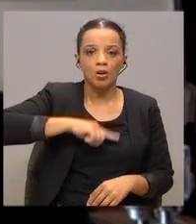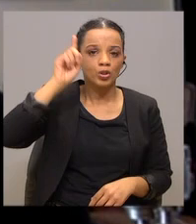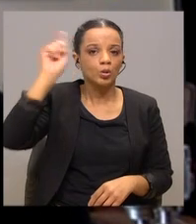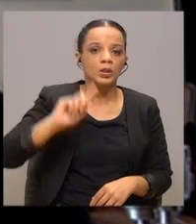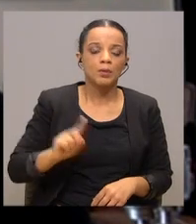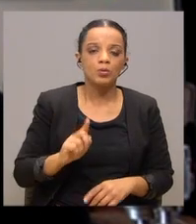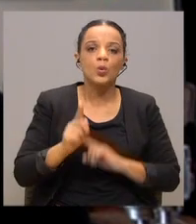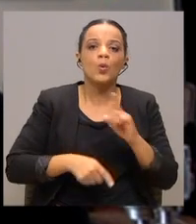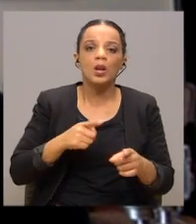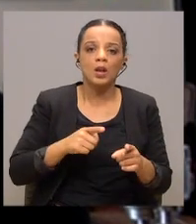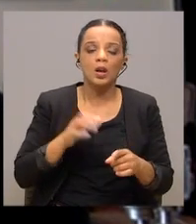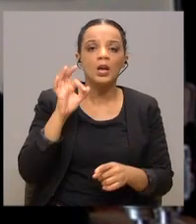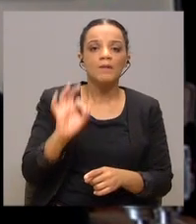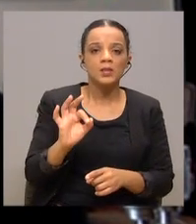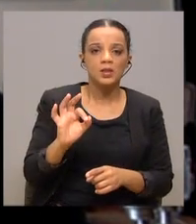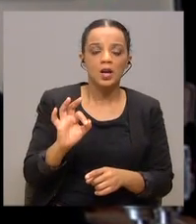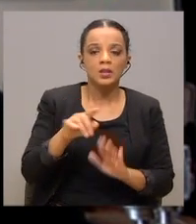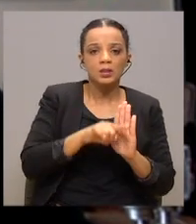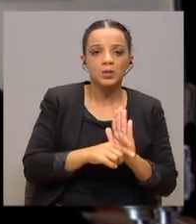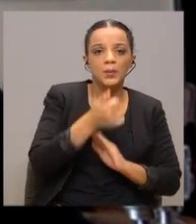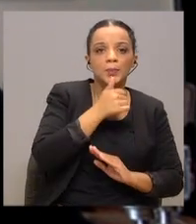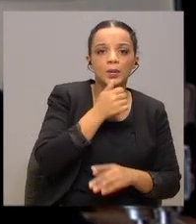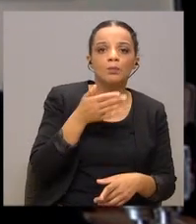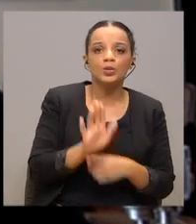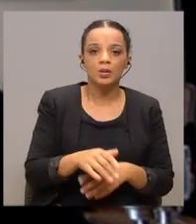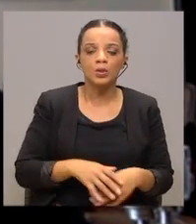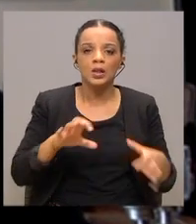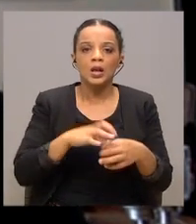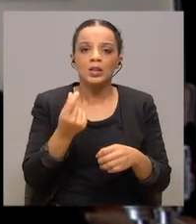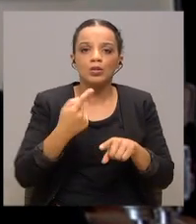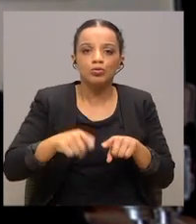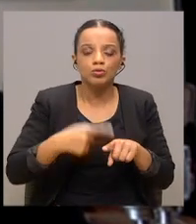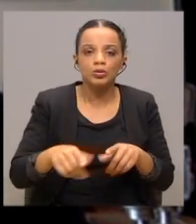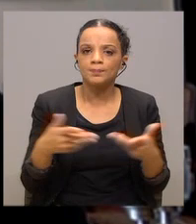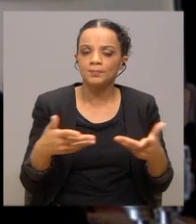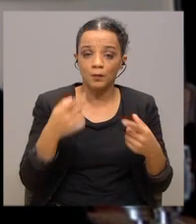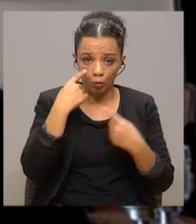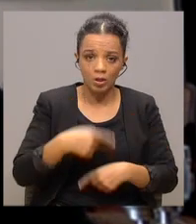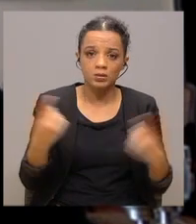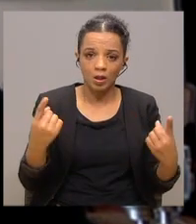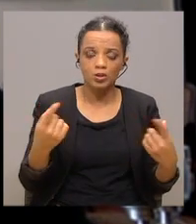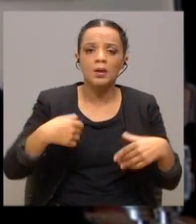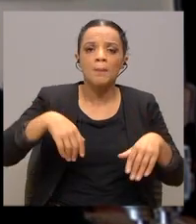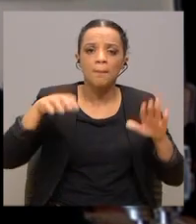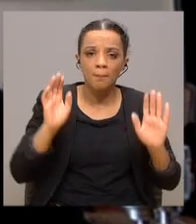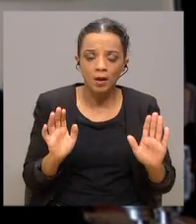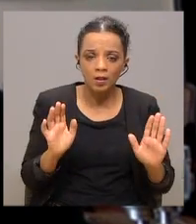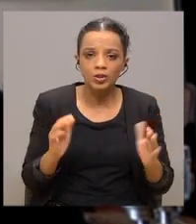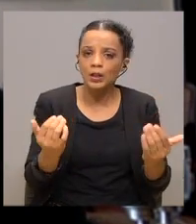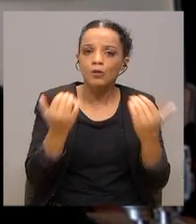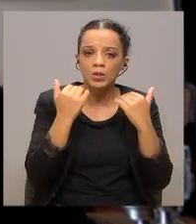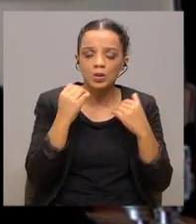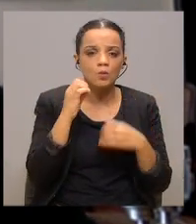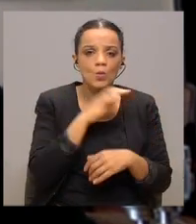é a eficiência e eficácia das medidas que foram decididas. Por exemplo, na parte dos créditos, nas linhas de crédito que foram lançadas, ninguém tinha informação